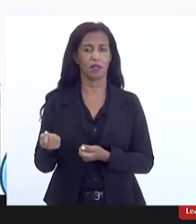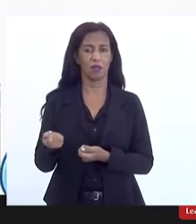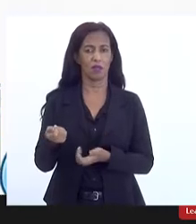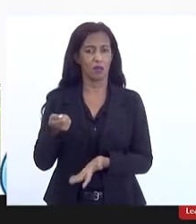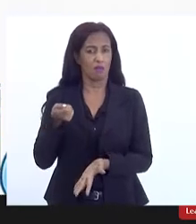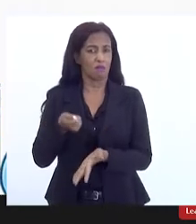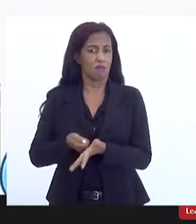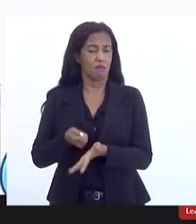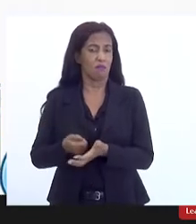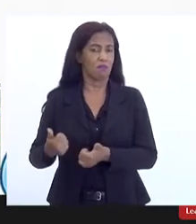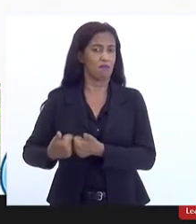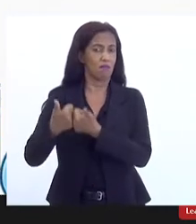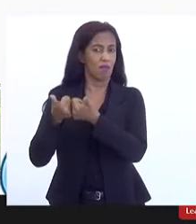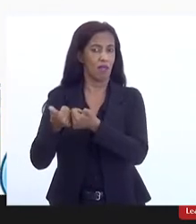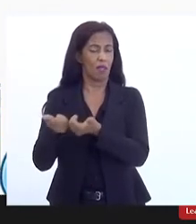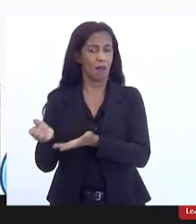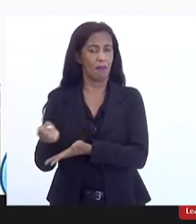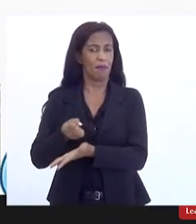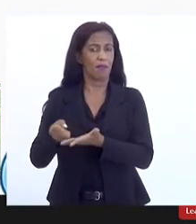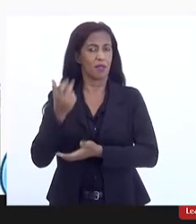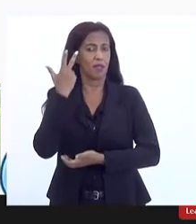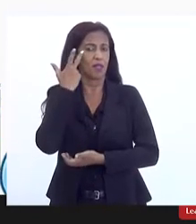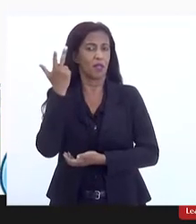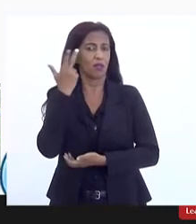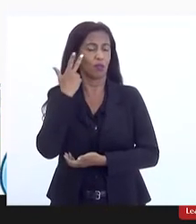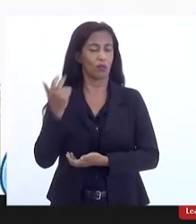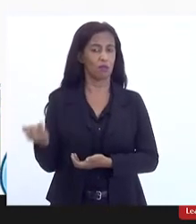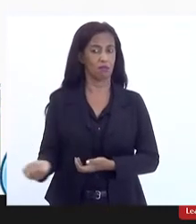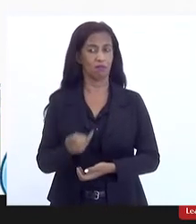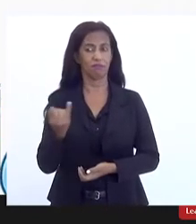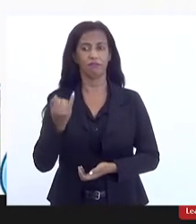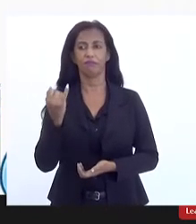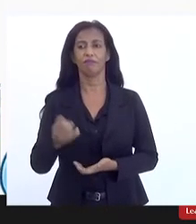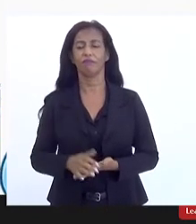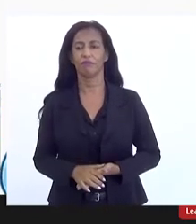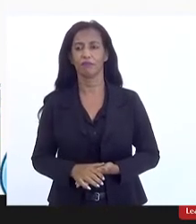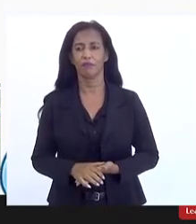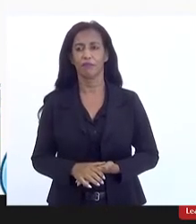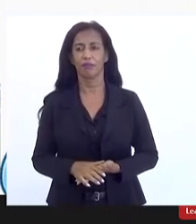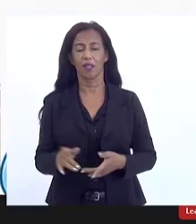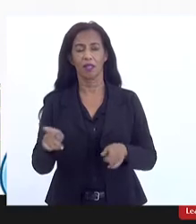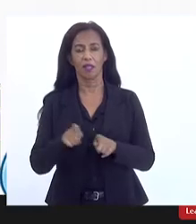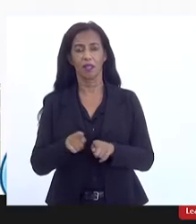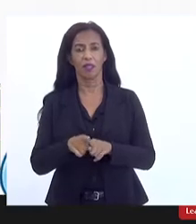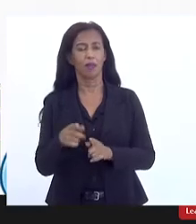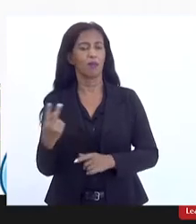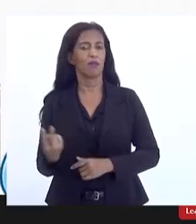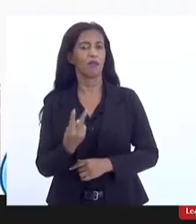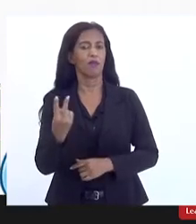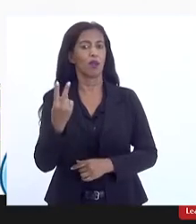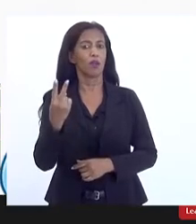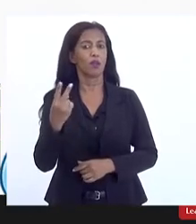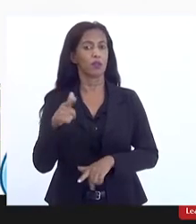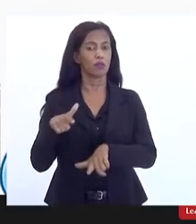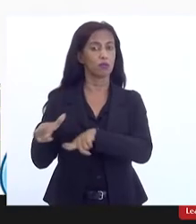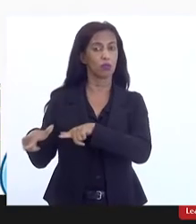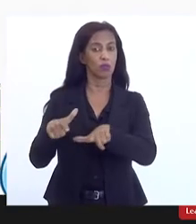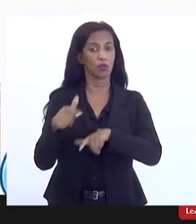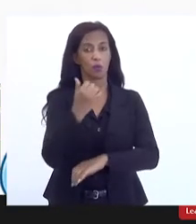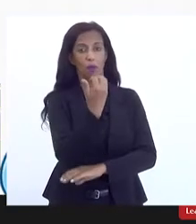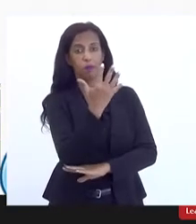eficiência as soluções baseadas na natureza são fundamentais e portanto valorização dos serviços